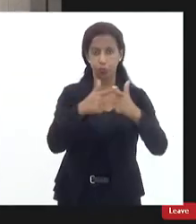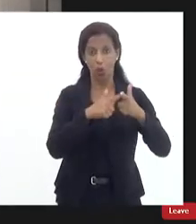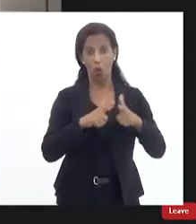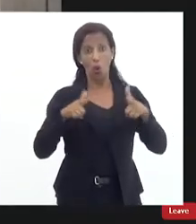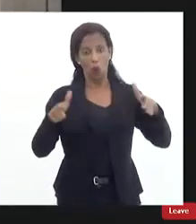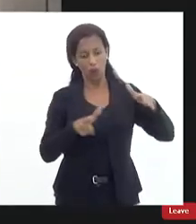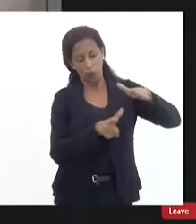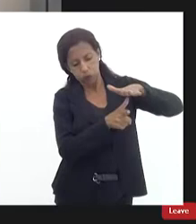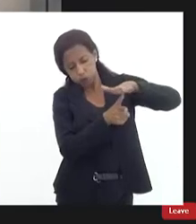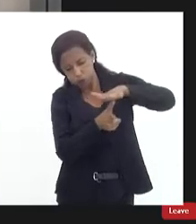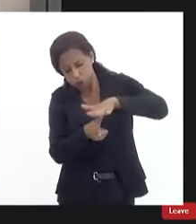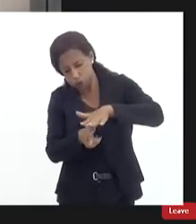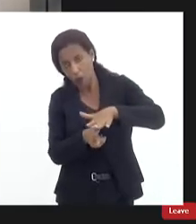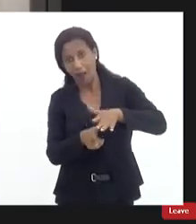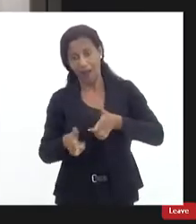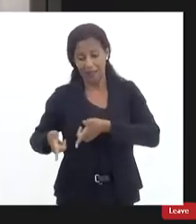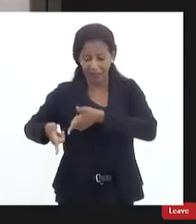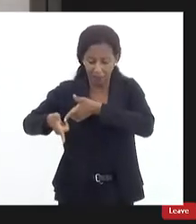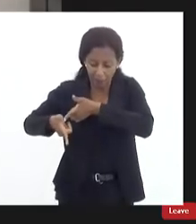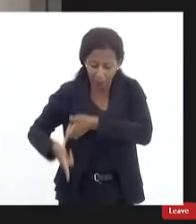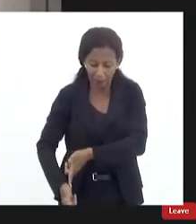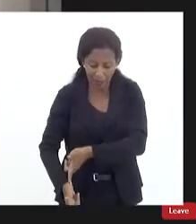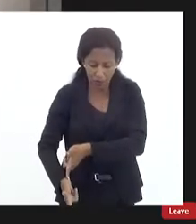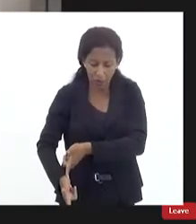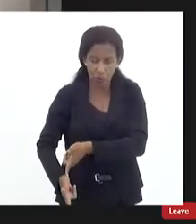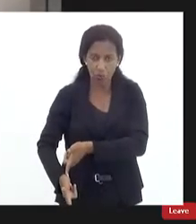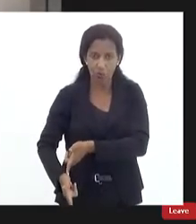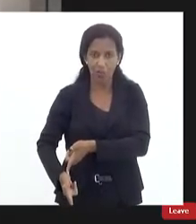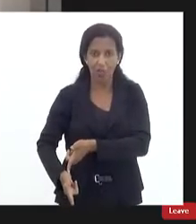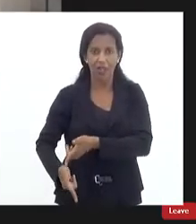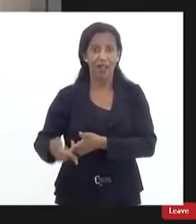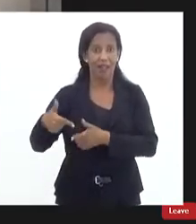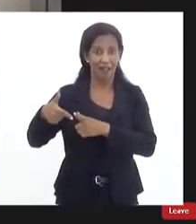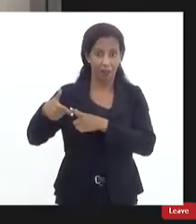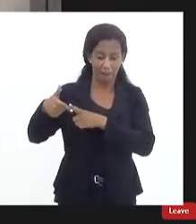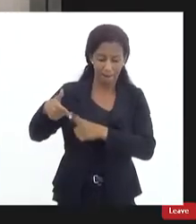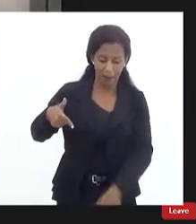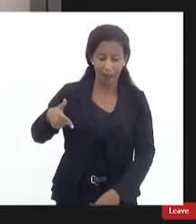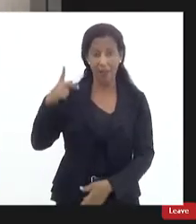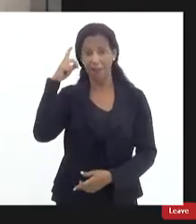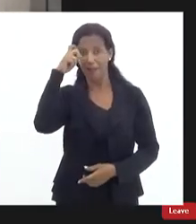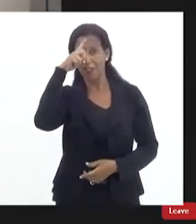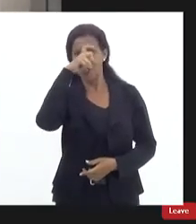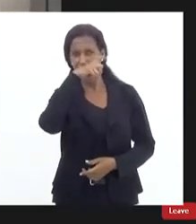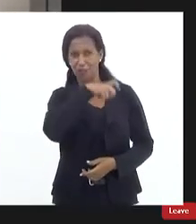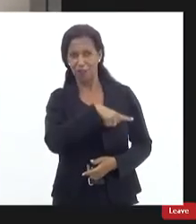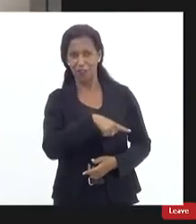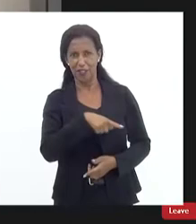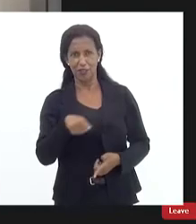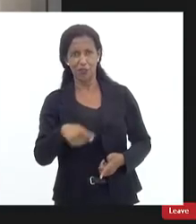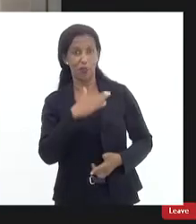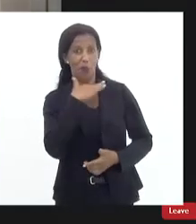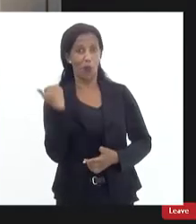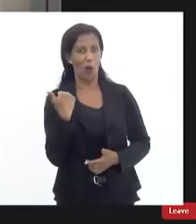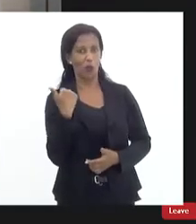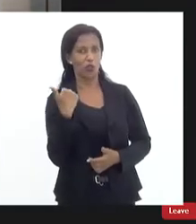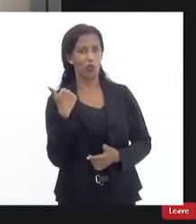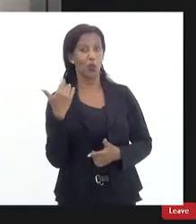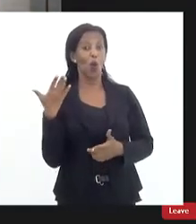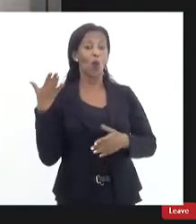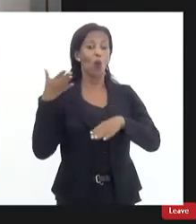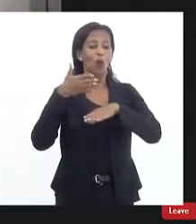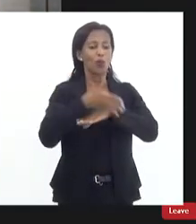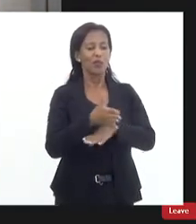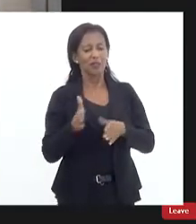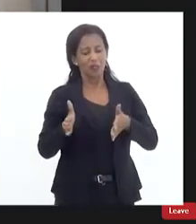vai além dele fazer o disparo para o chão e aquela munição é muito mais difícil de você ter letalidade quando você entra